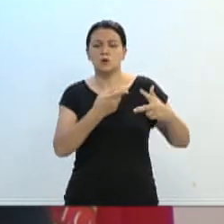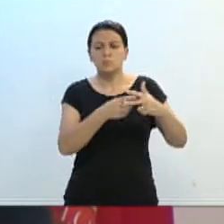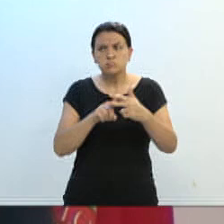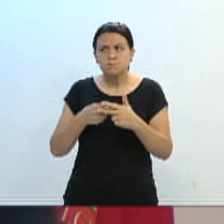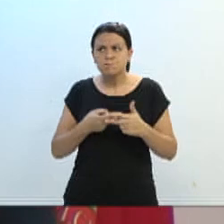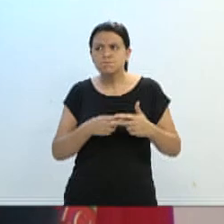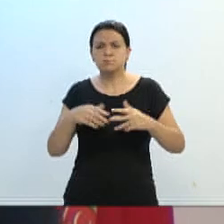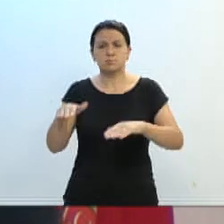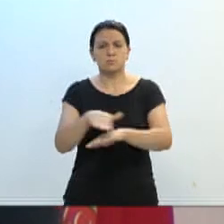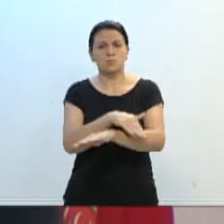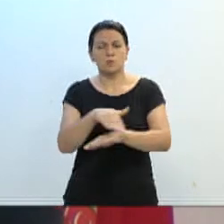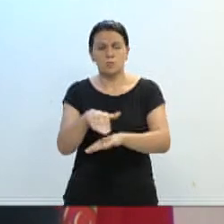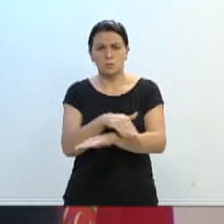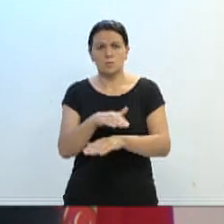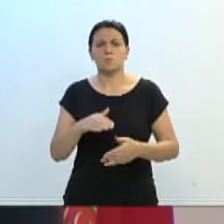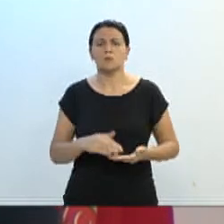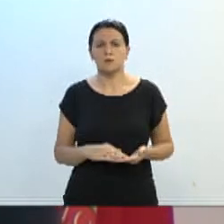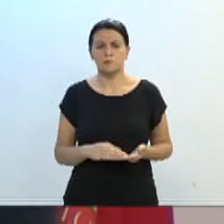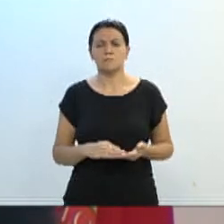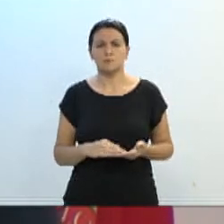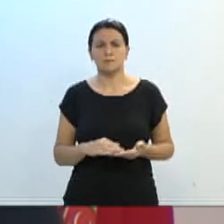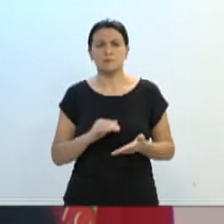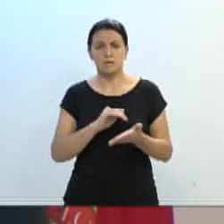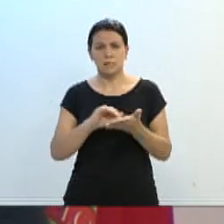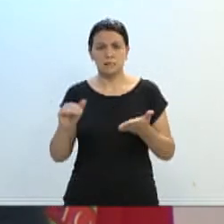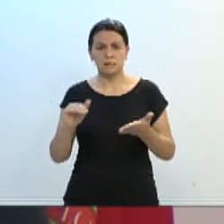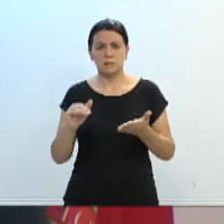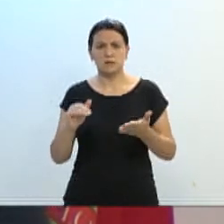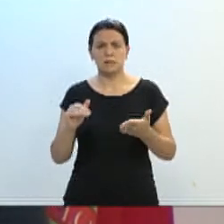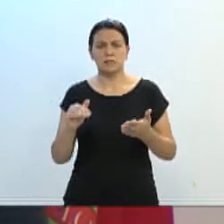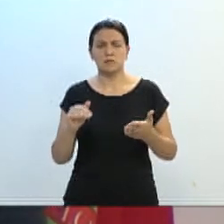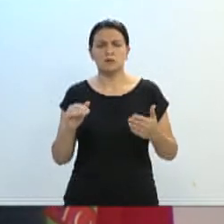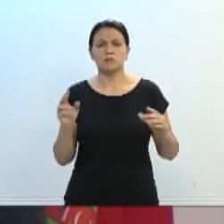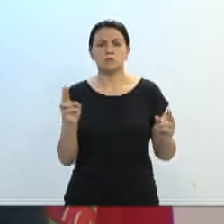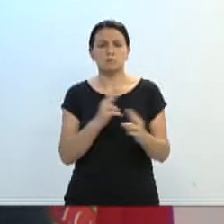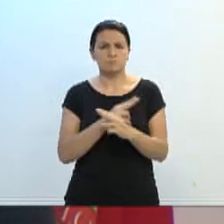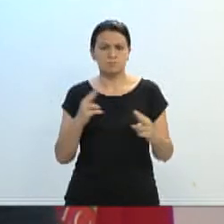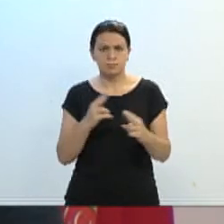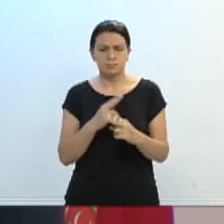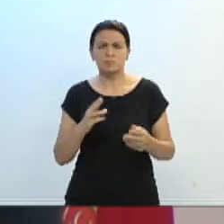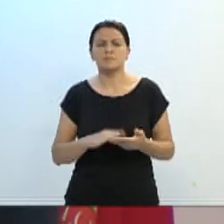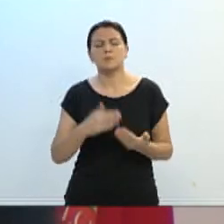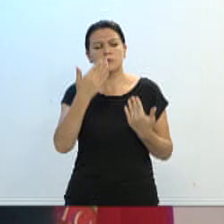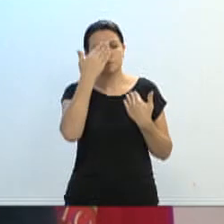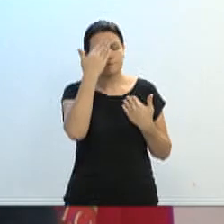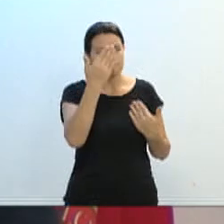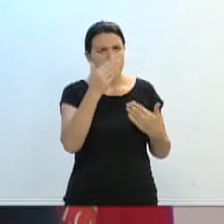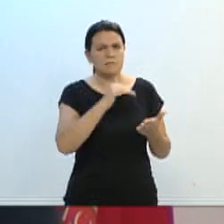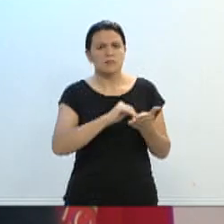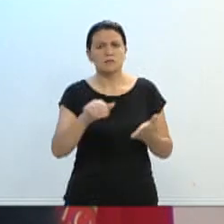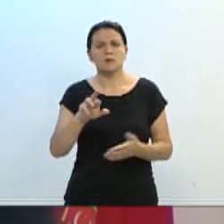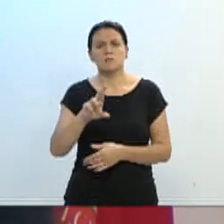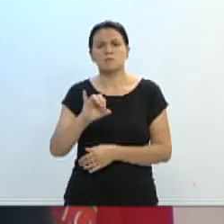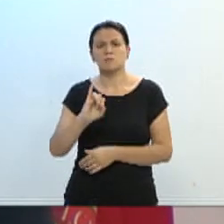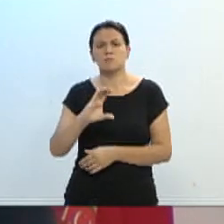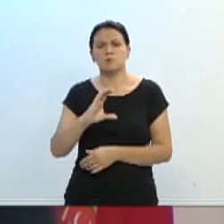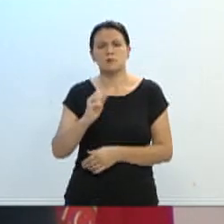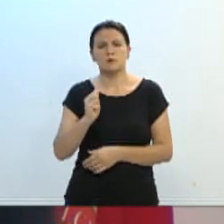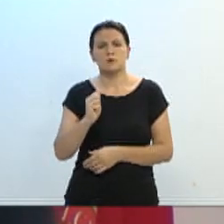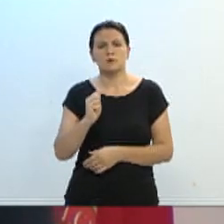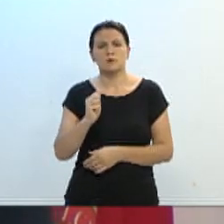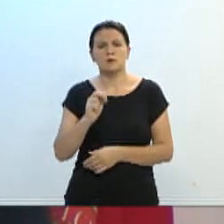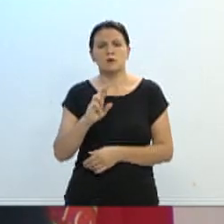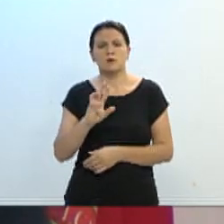serviço, precisa da Secretaria de Serviço de Manutenção aqui da cidade, a qual agradeço, o secretário Ricardinho, mas,